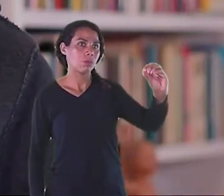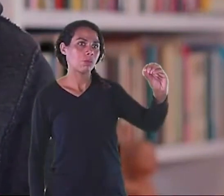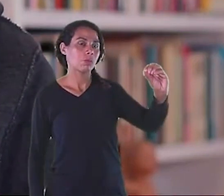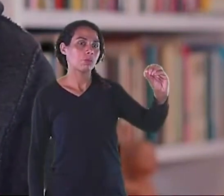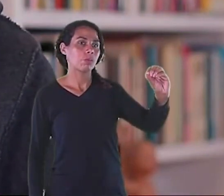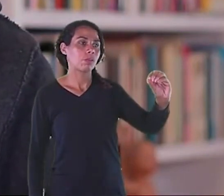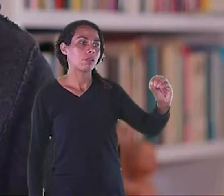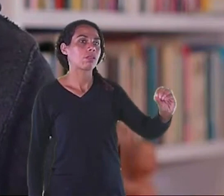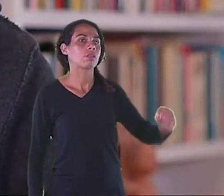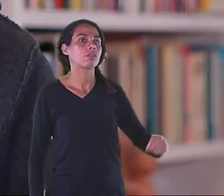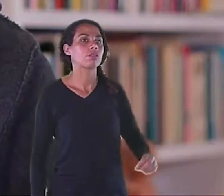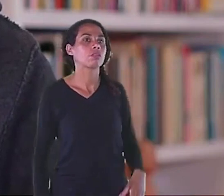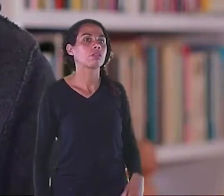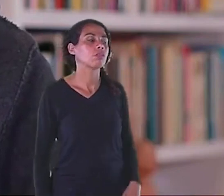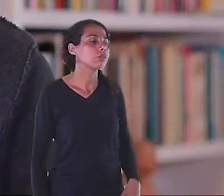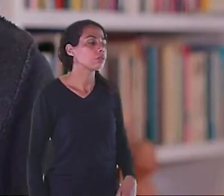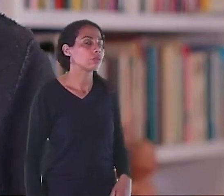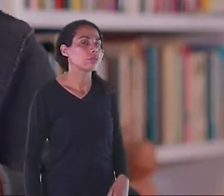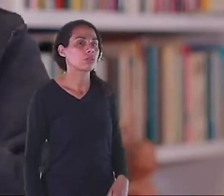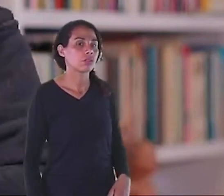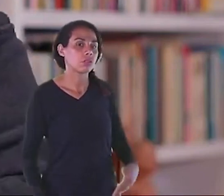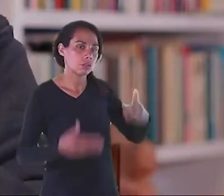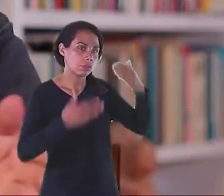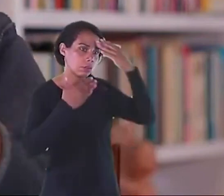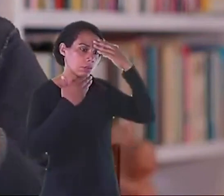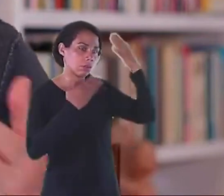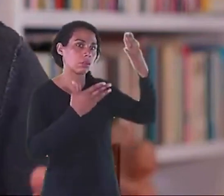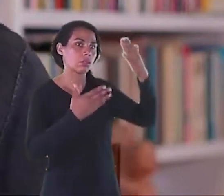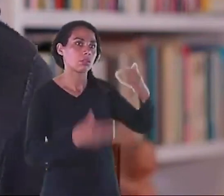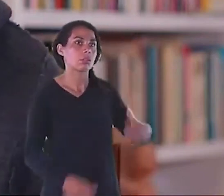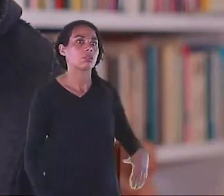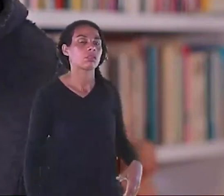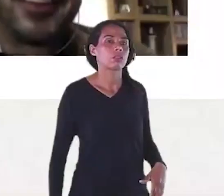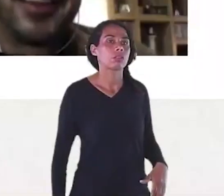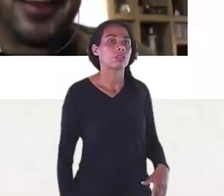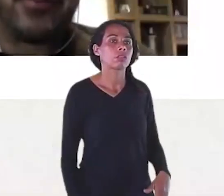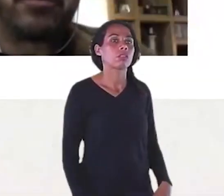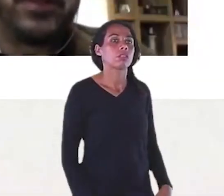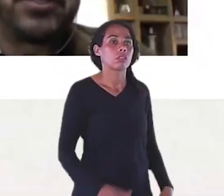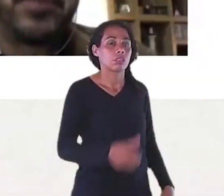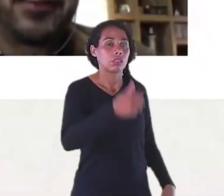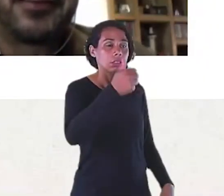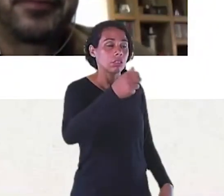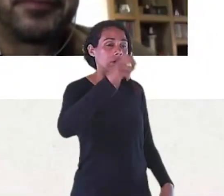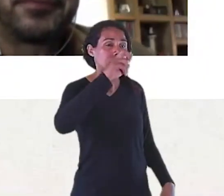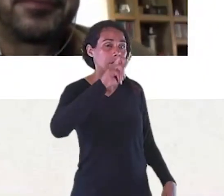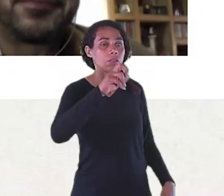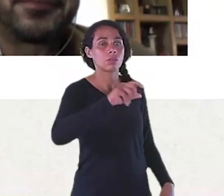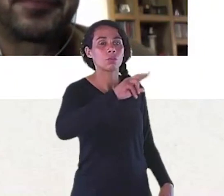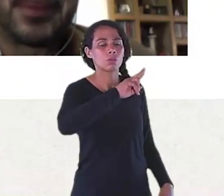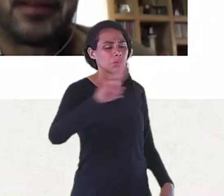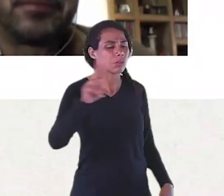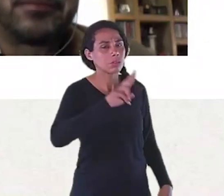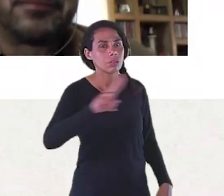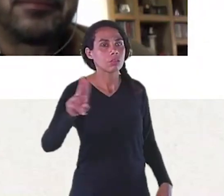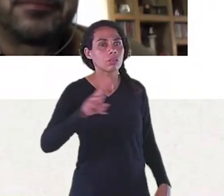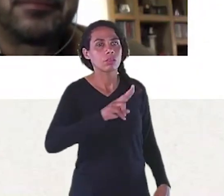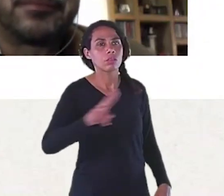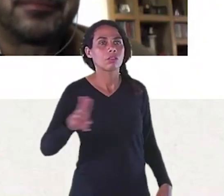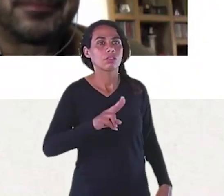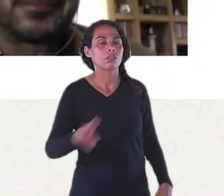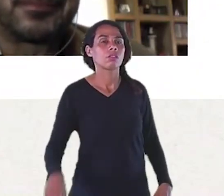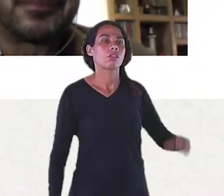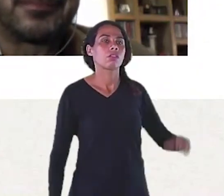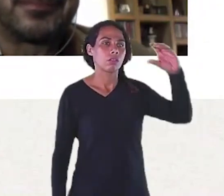Moraes Moreira Moraes Tem mais 15 sobrenomes Que eu vou omitir Beijo É príncipe Cristiano Bianca